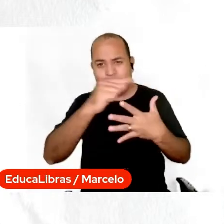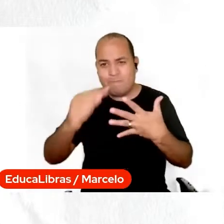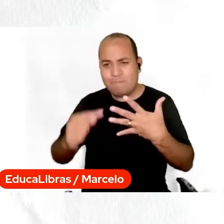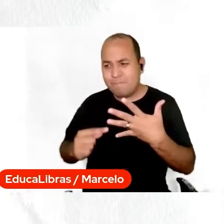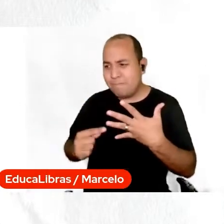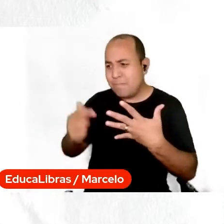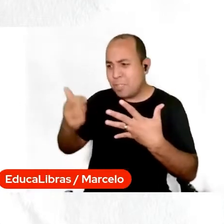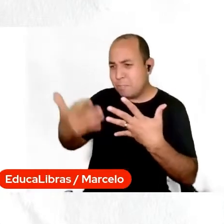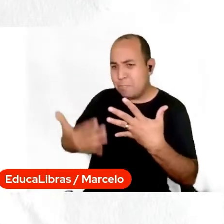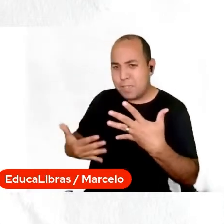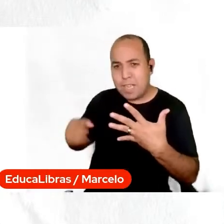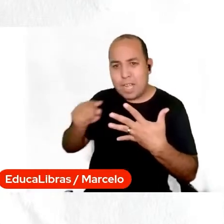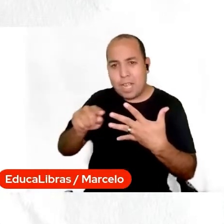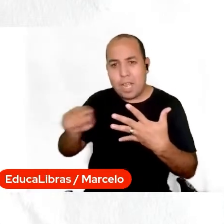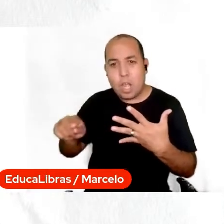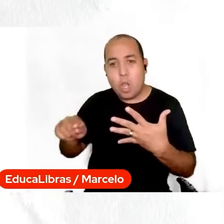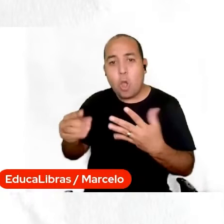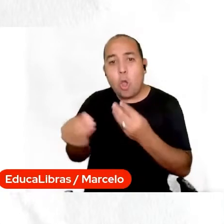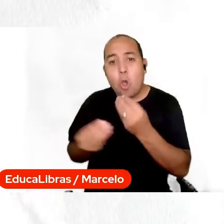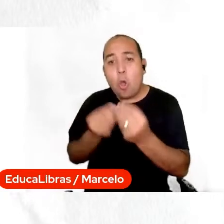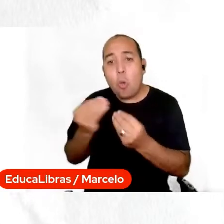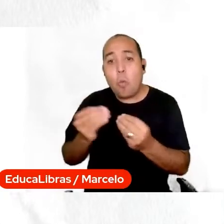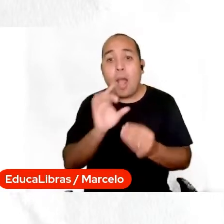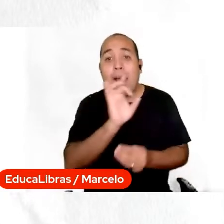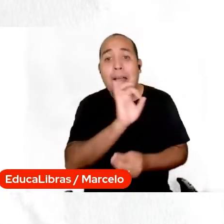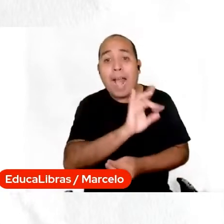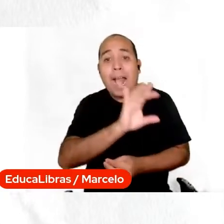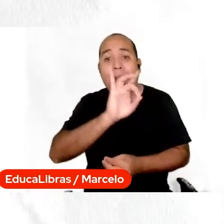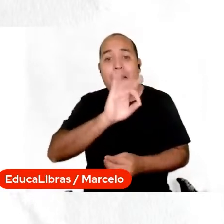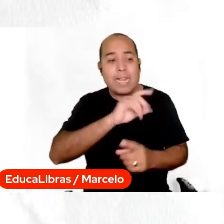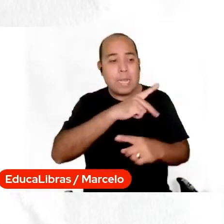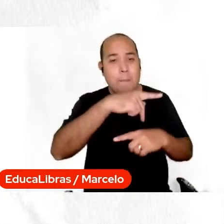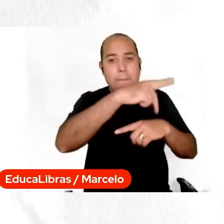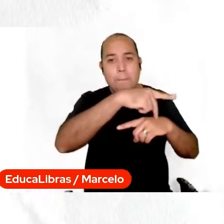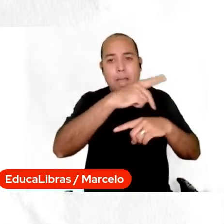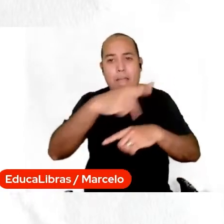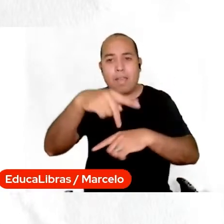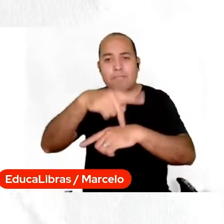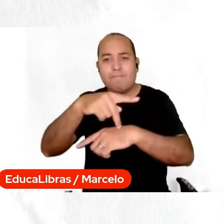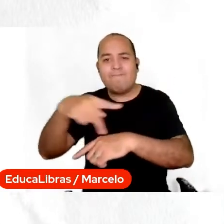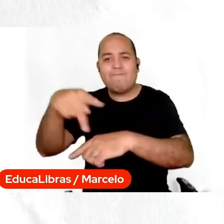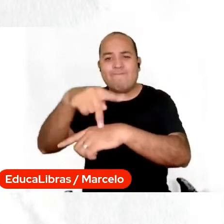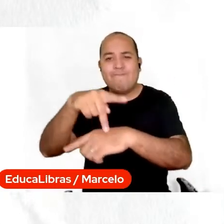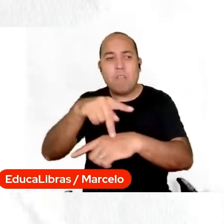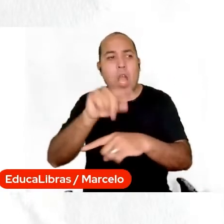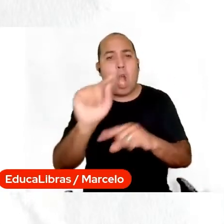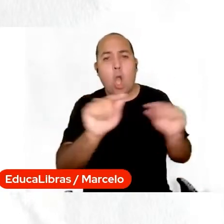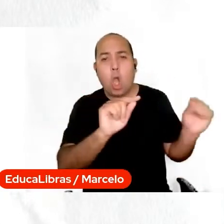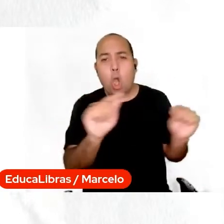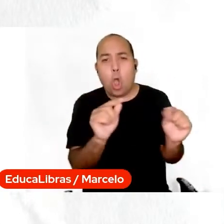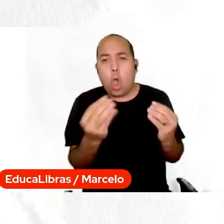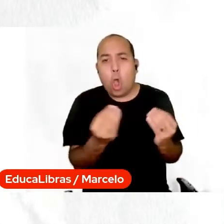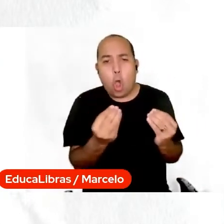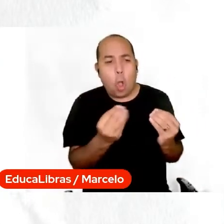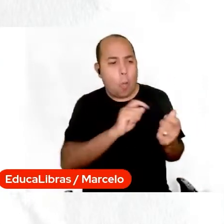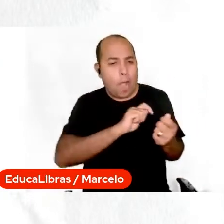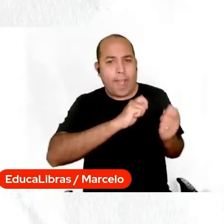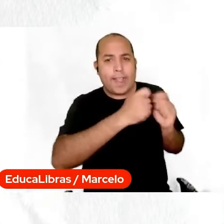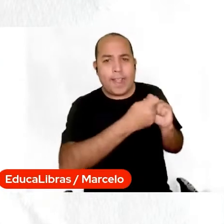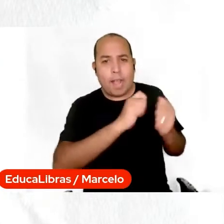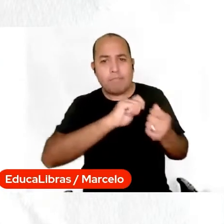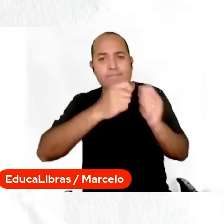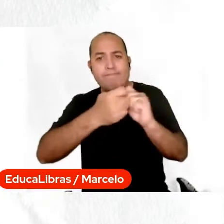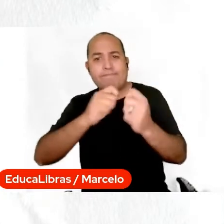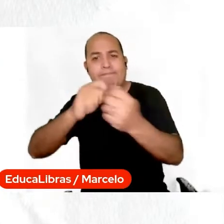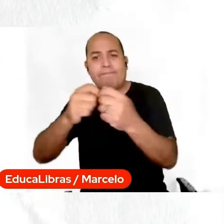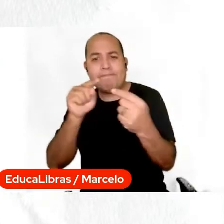como cada sociedade lidou e como a gente precisa ainda, como eu